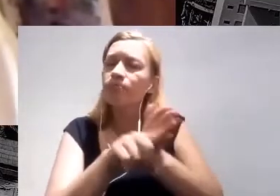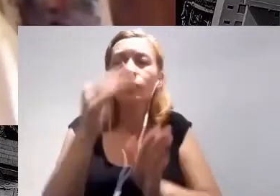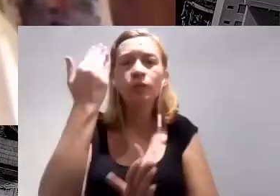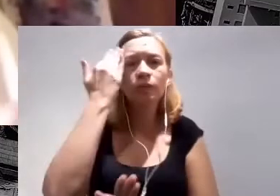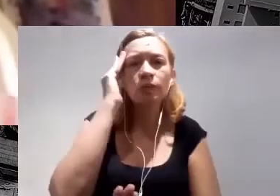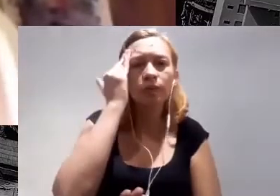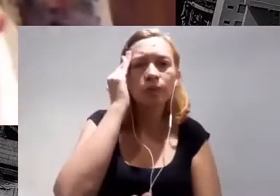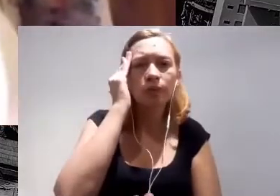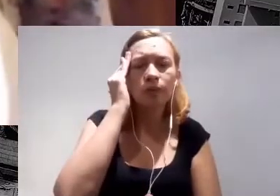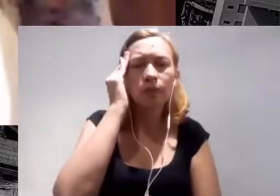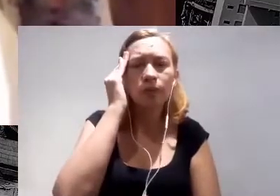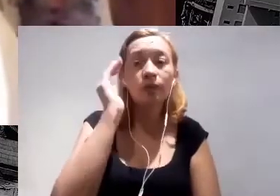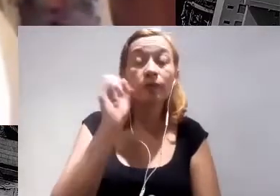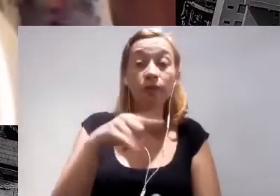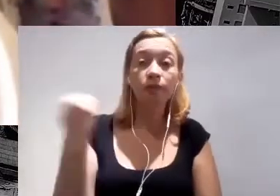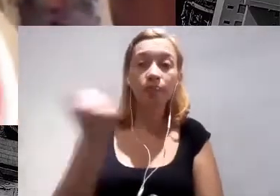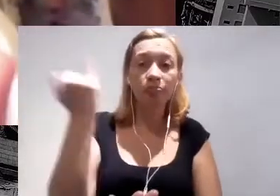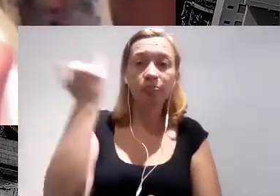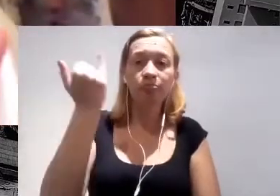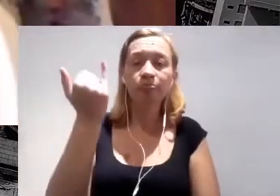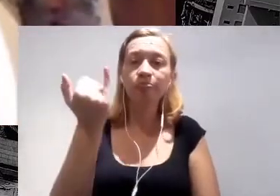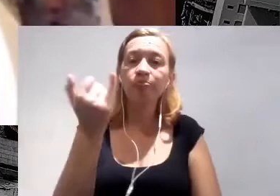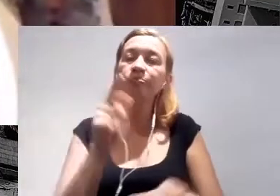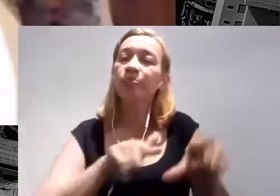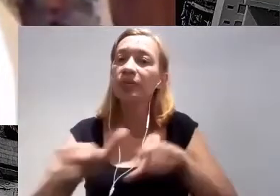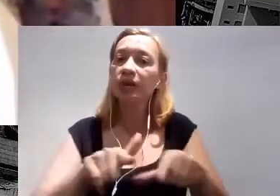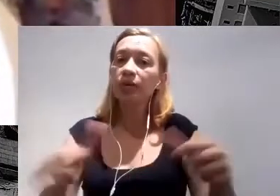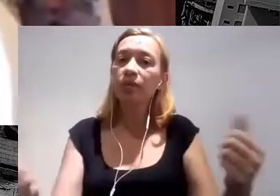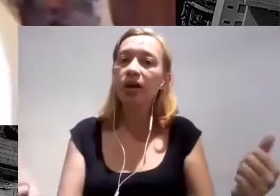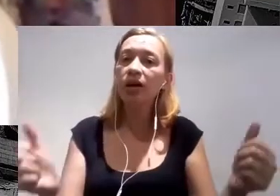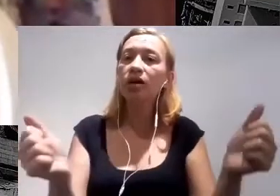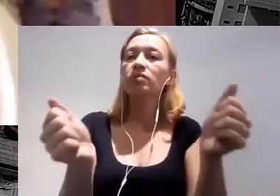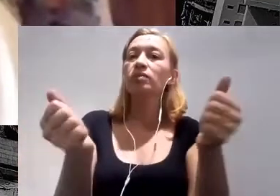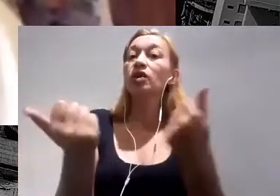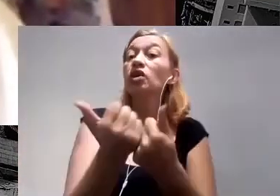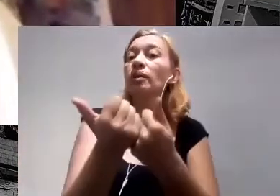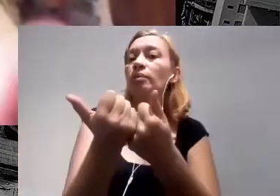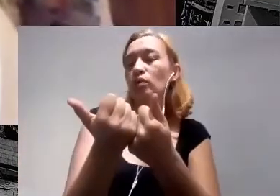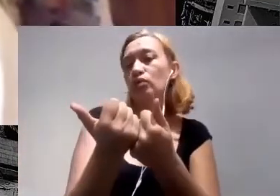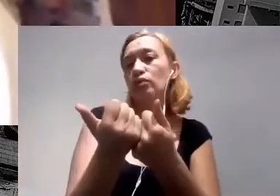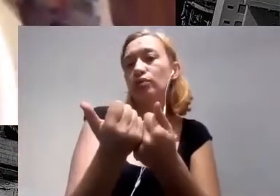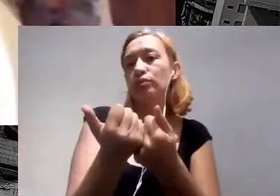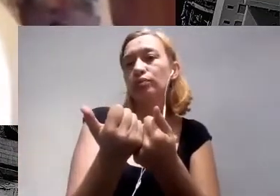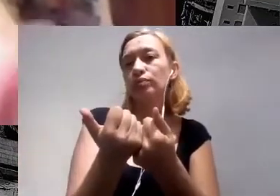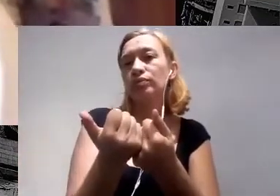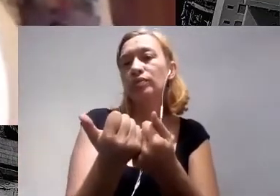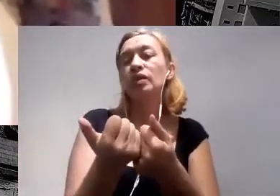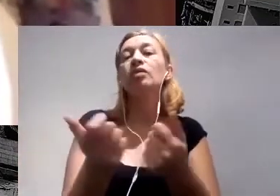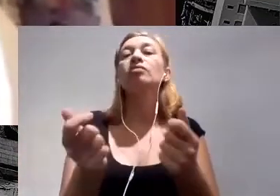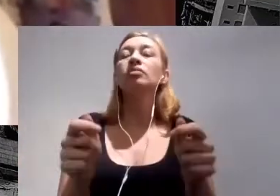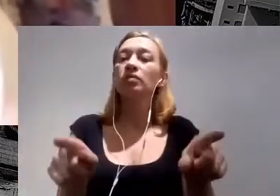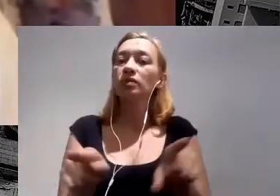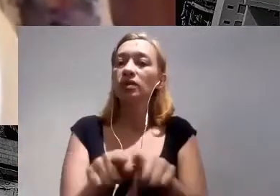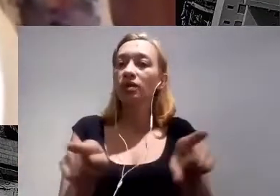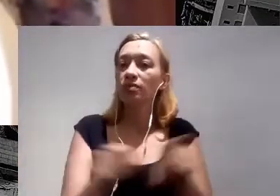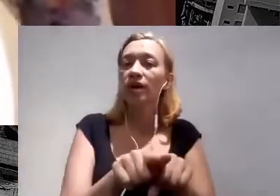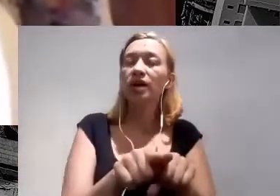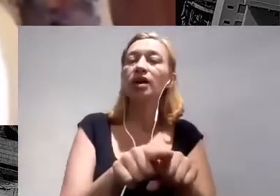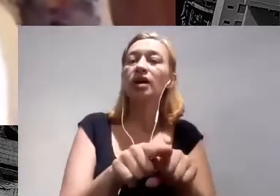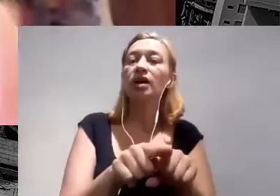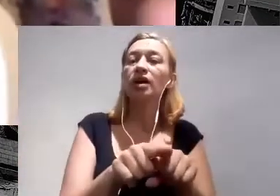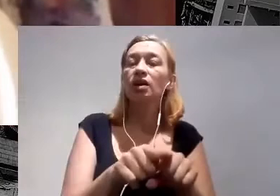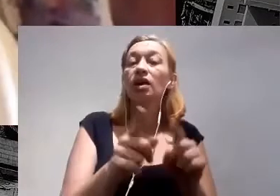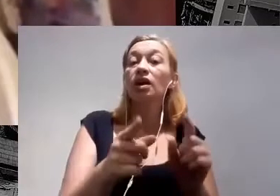E, importante, trabalhar em parceria, também trabalhar capacitando, gerando ferramentas que auxiliem